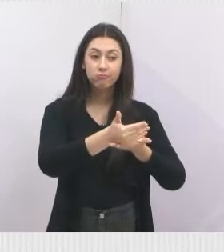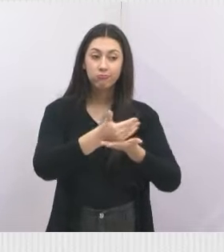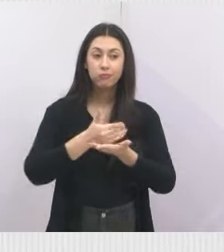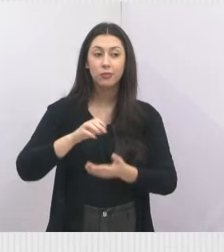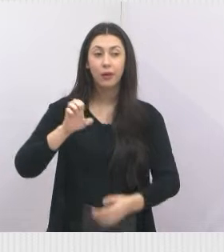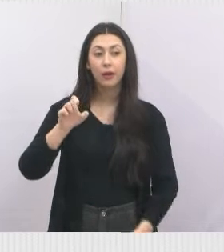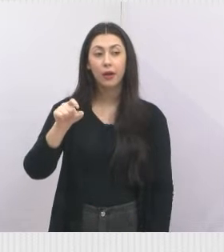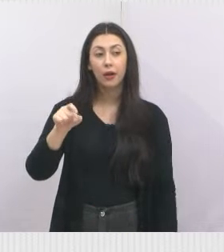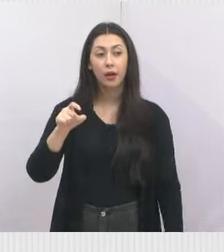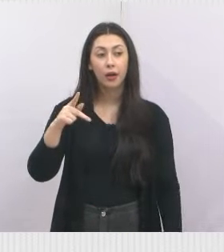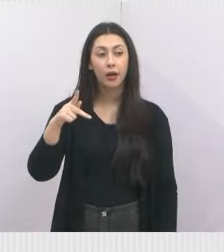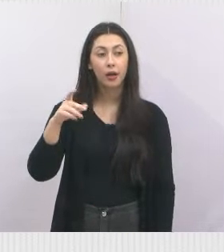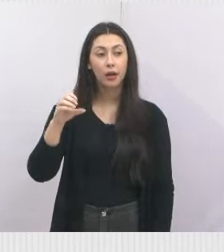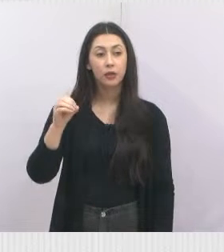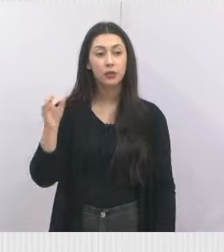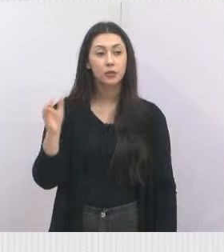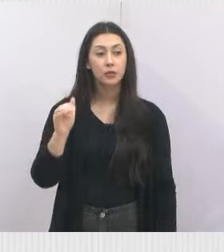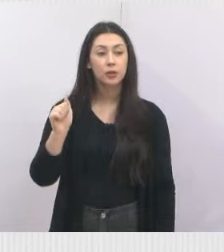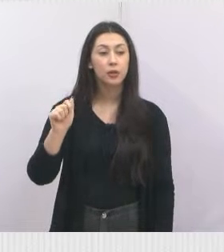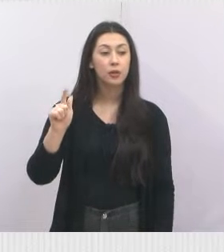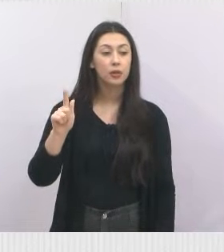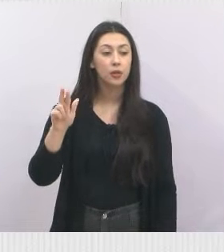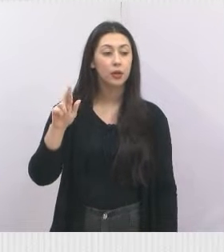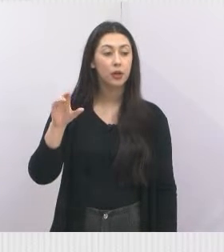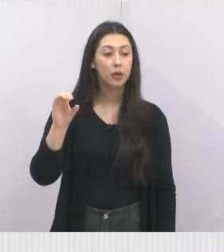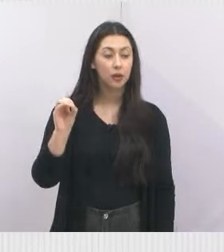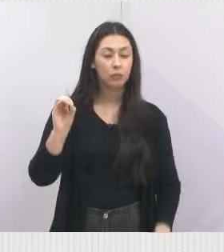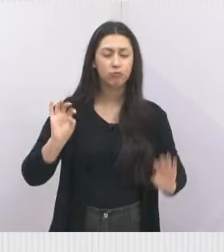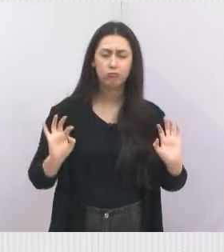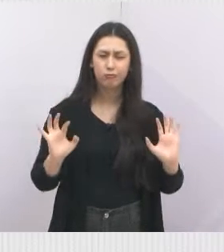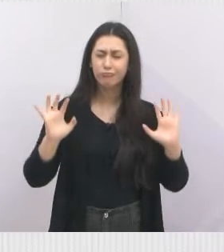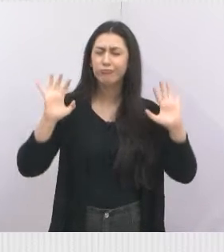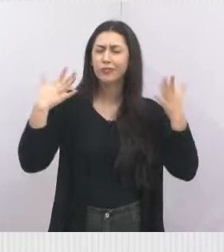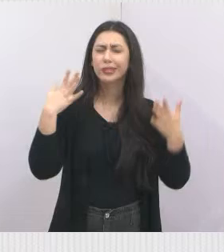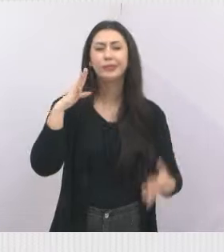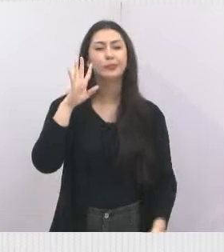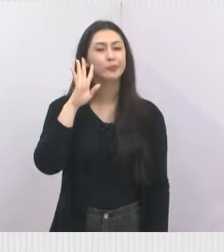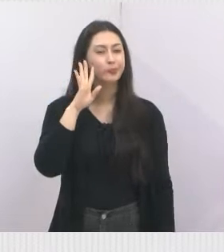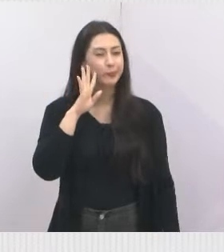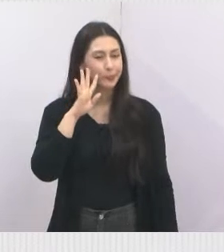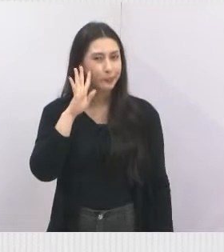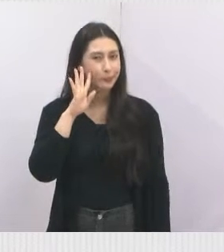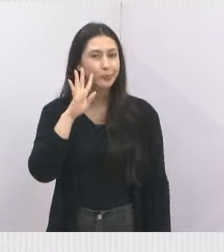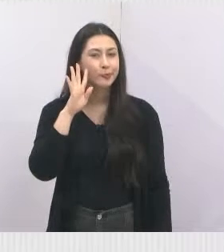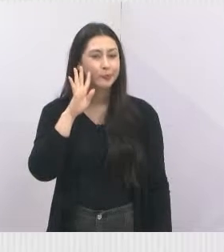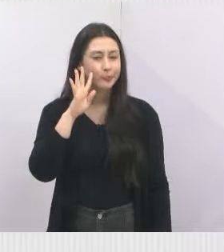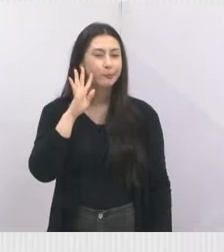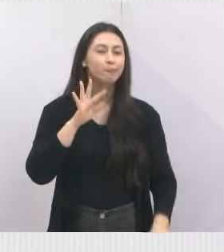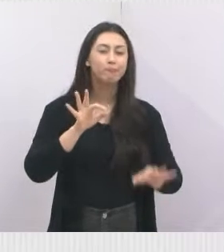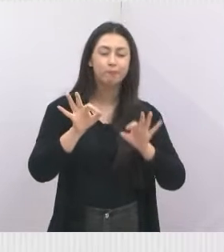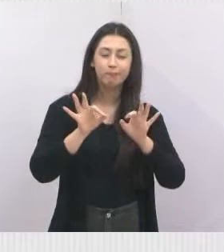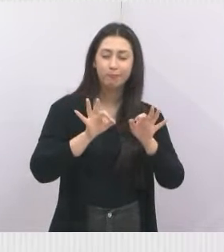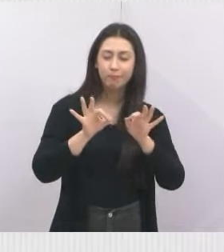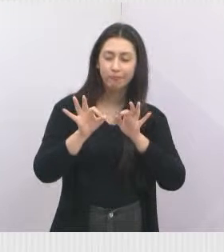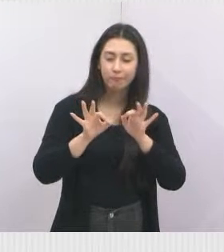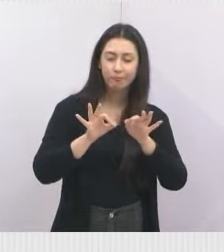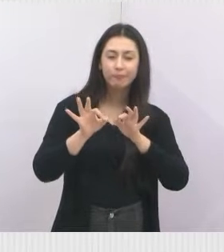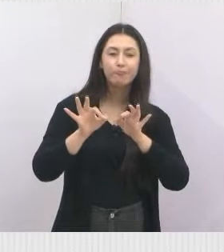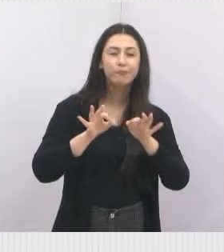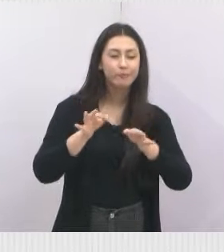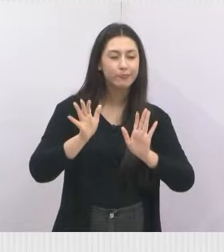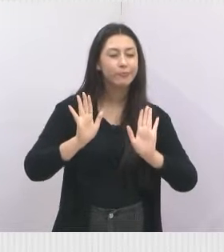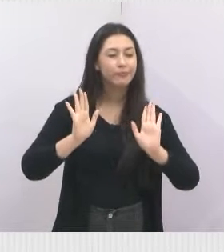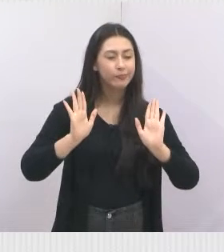Jacareí Expo Agro, que foi uma festa muito bacana, muito bem organizada, conforme já